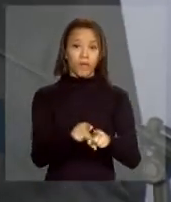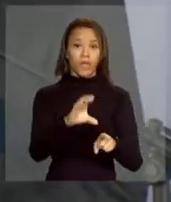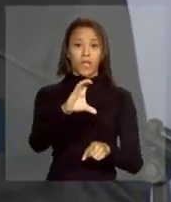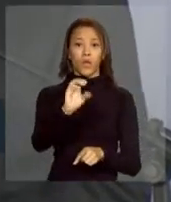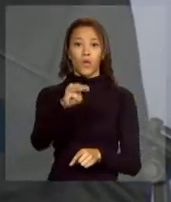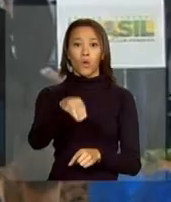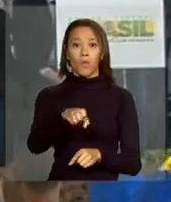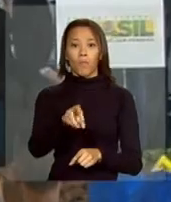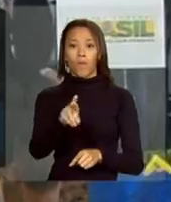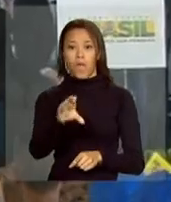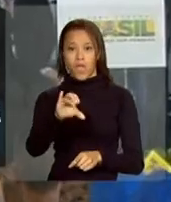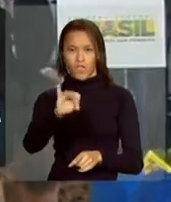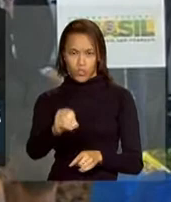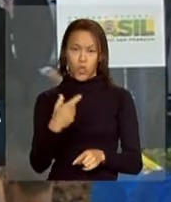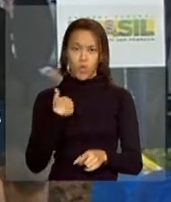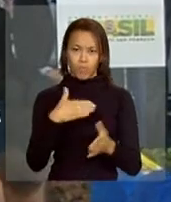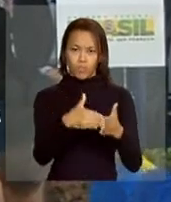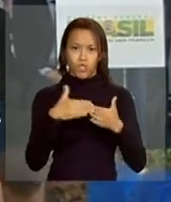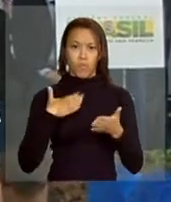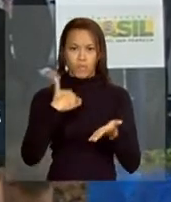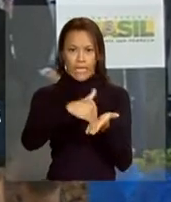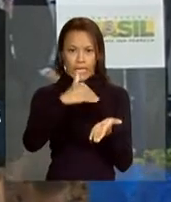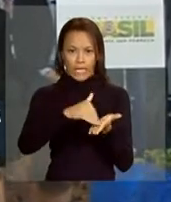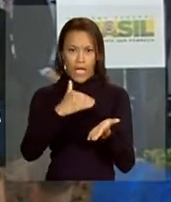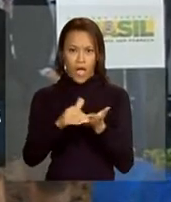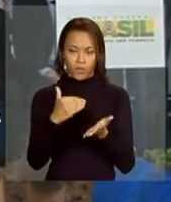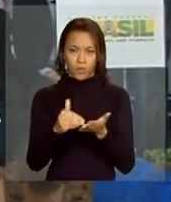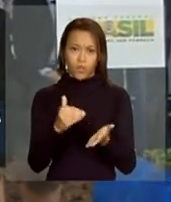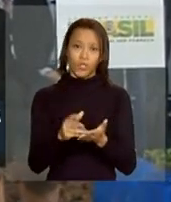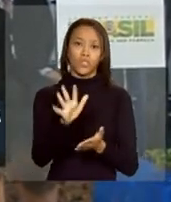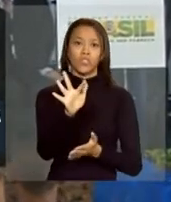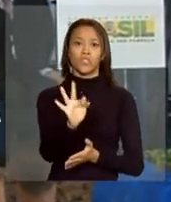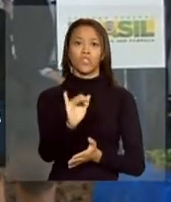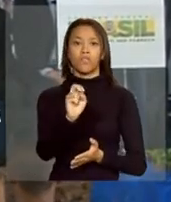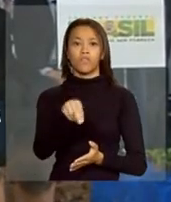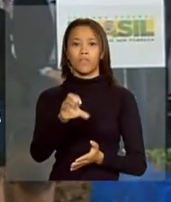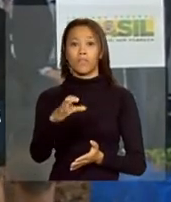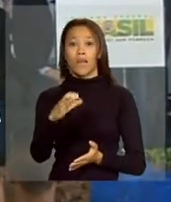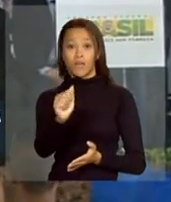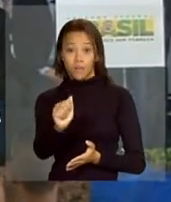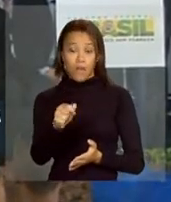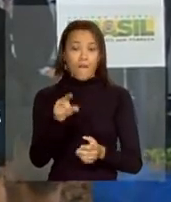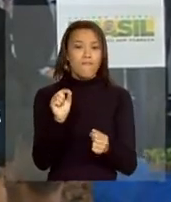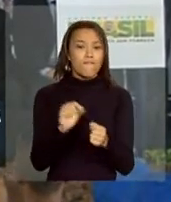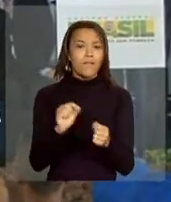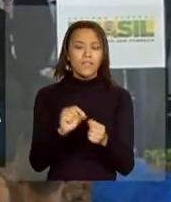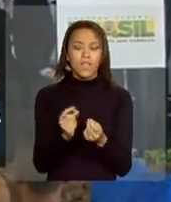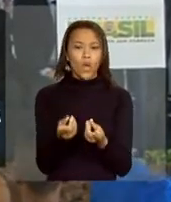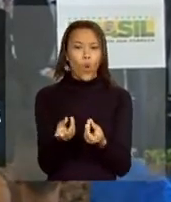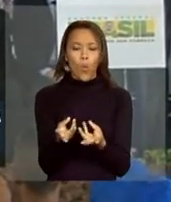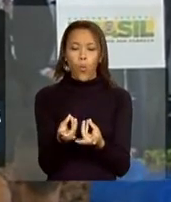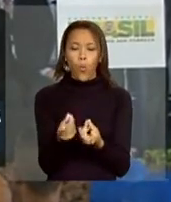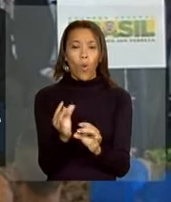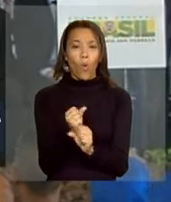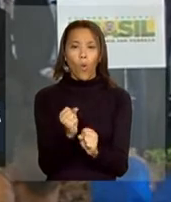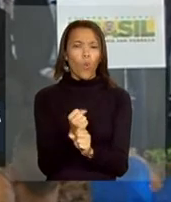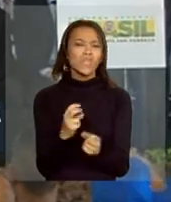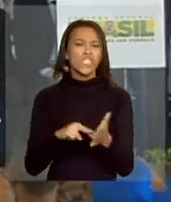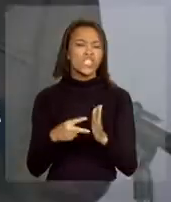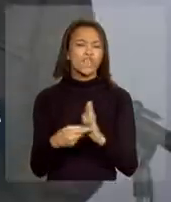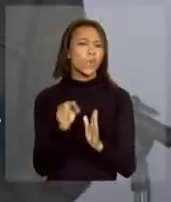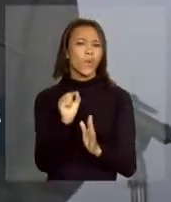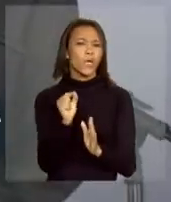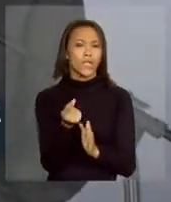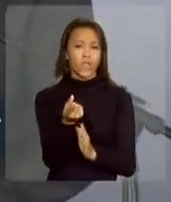pedi para o meu secretário de finanças, ministro Aguinaldo, fazer a conta de quanto isso significa no